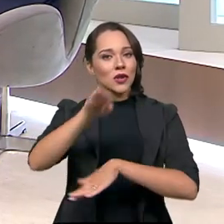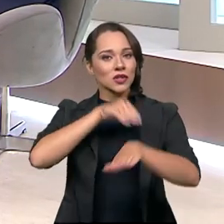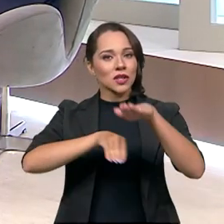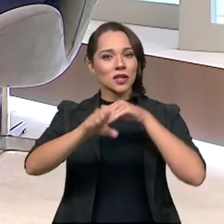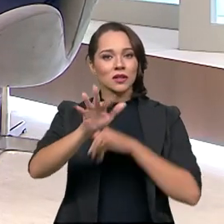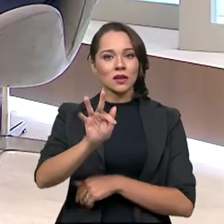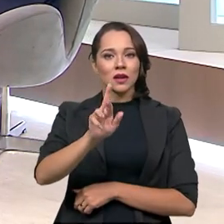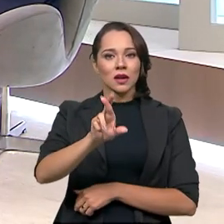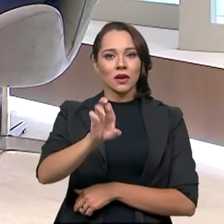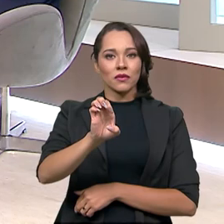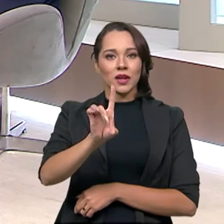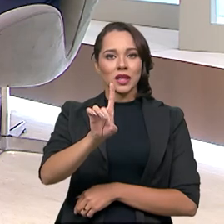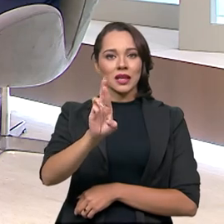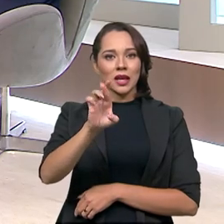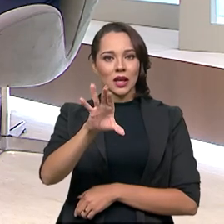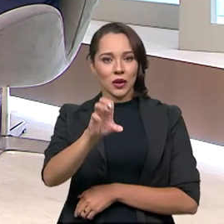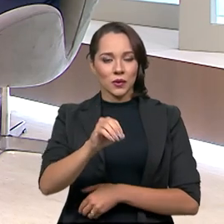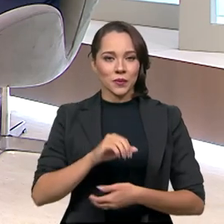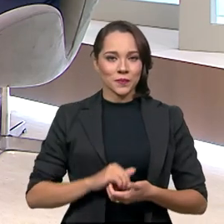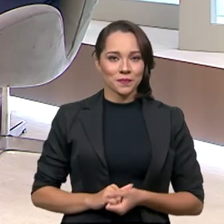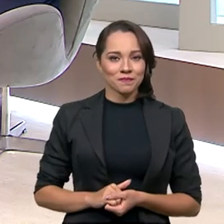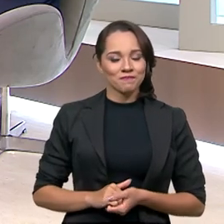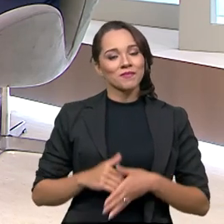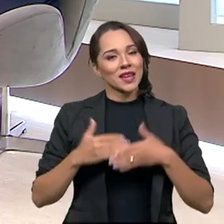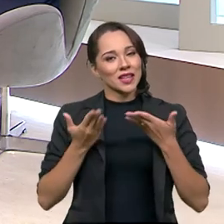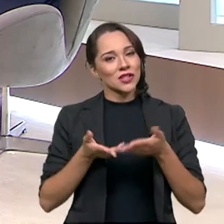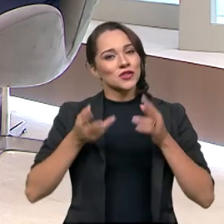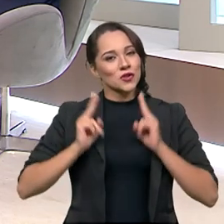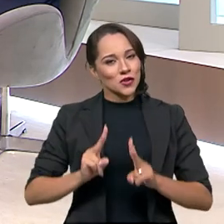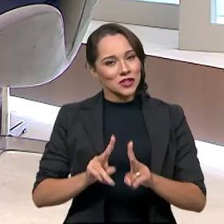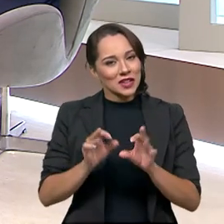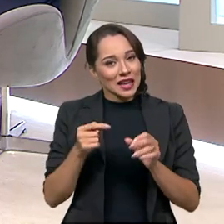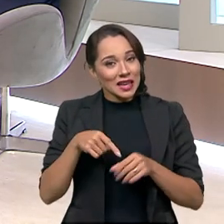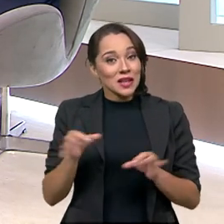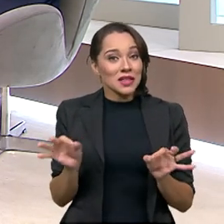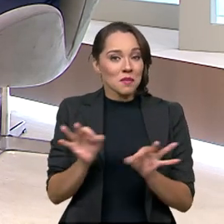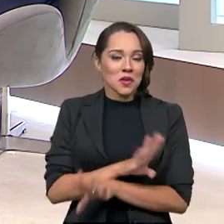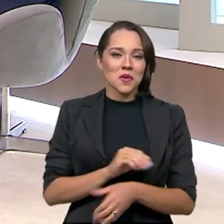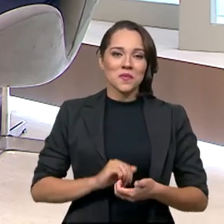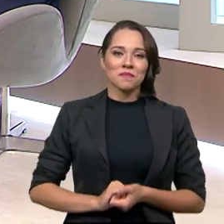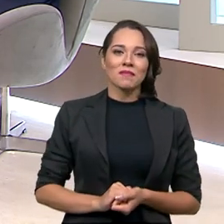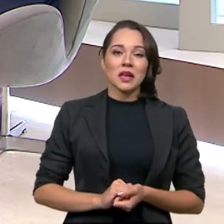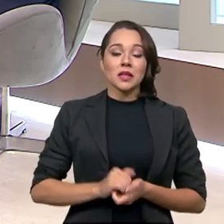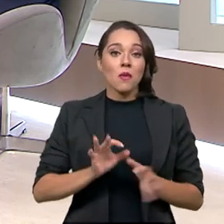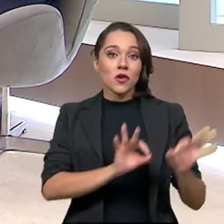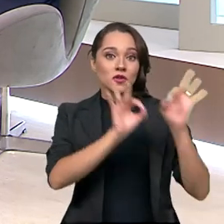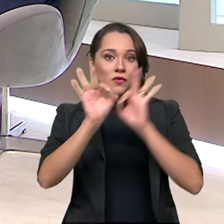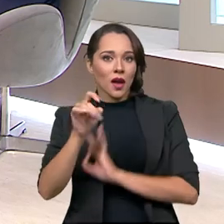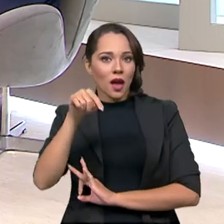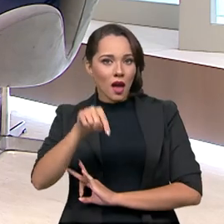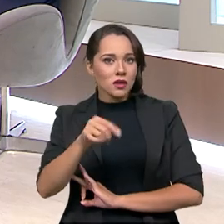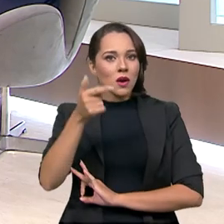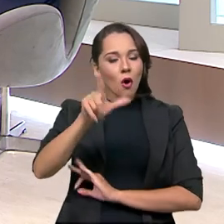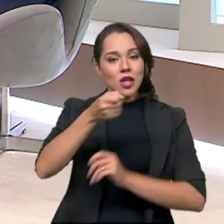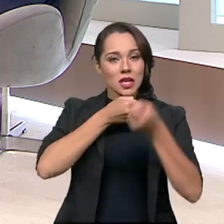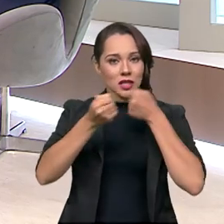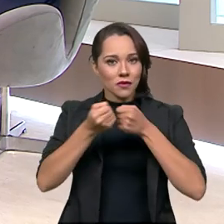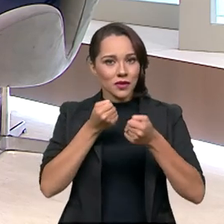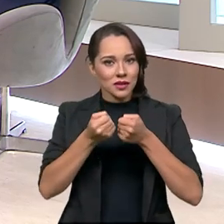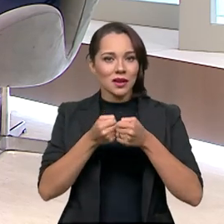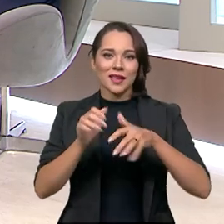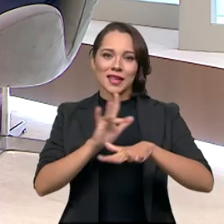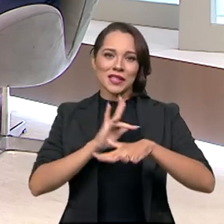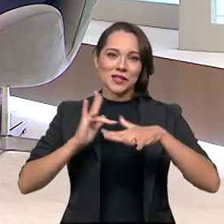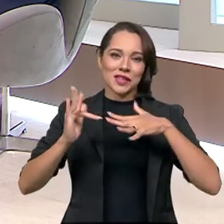de trânsito, Frederico Carneiro. E o Brasil em Pauta termina aqui. Você pode conferir esta ou outras entrevistas